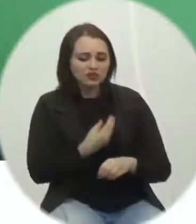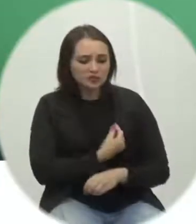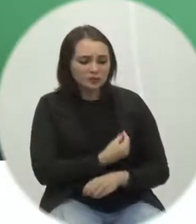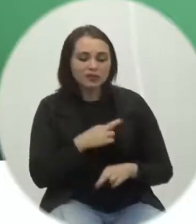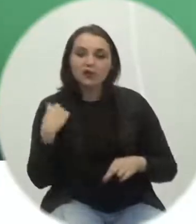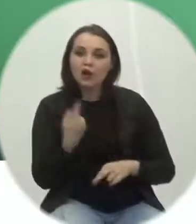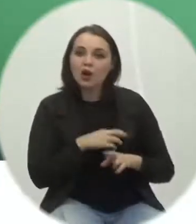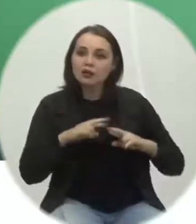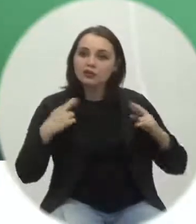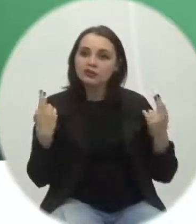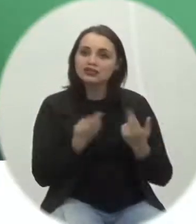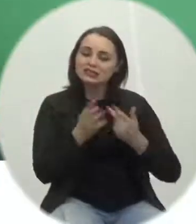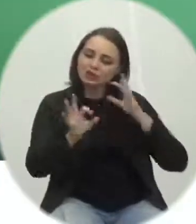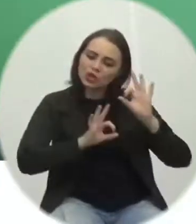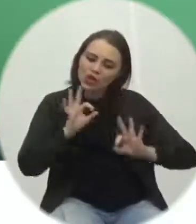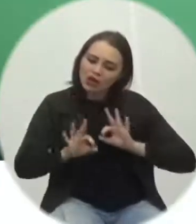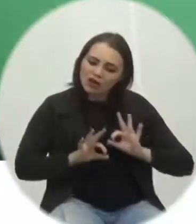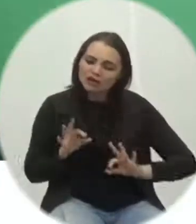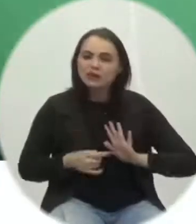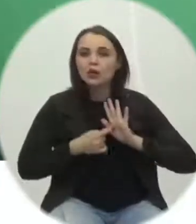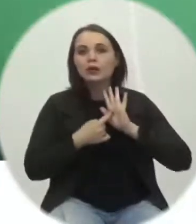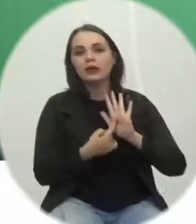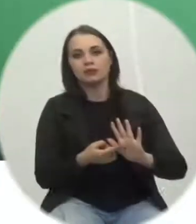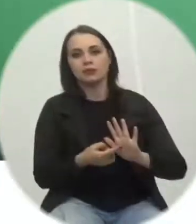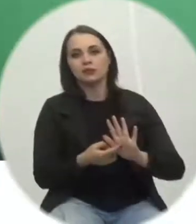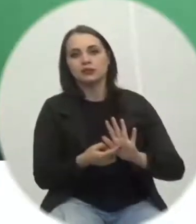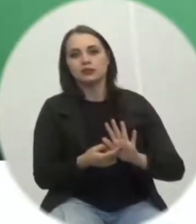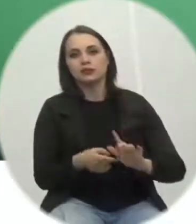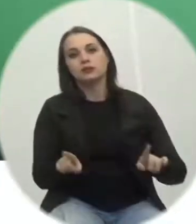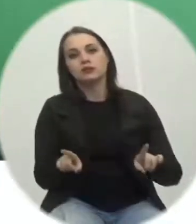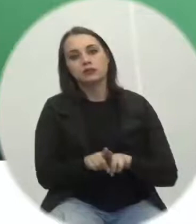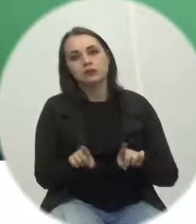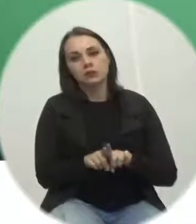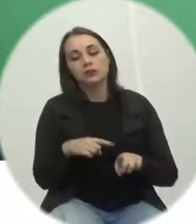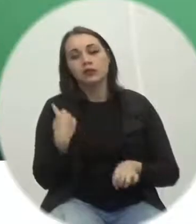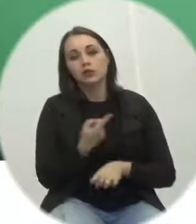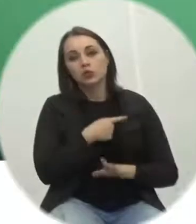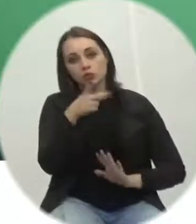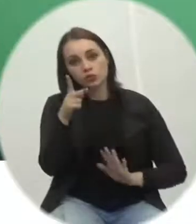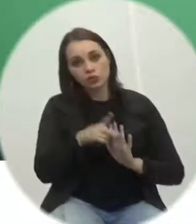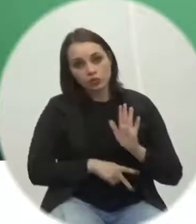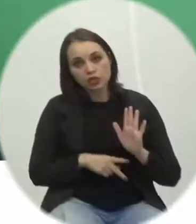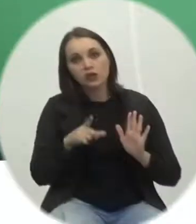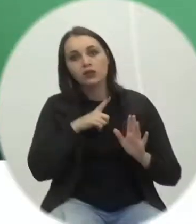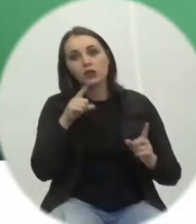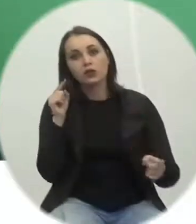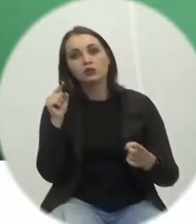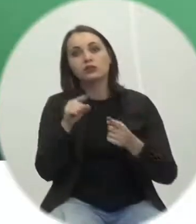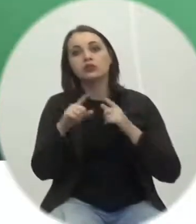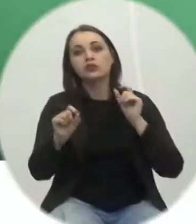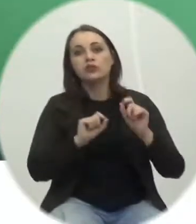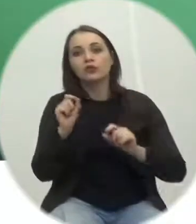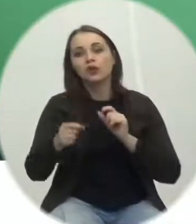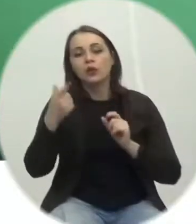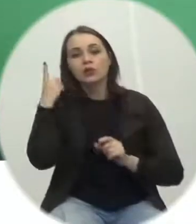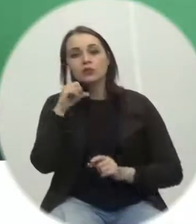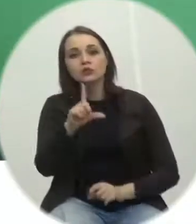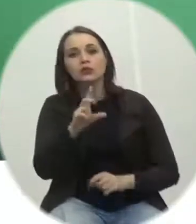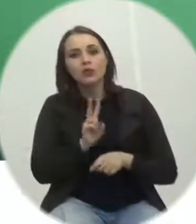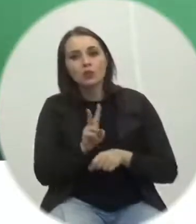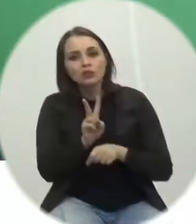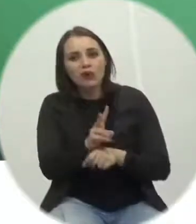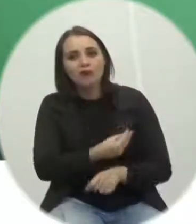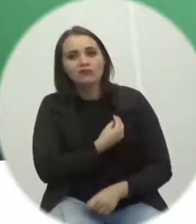nossas reuniões de articulação e de apresentação também desse nosso projeto, que tem como objetivo garantir a vida das mulheres,